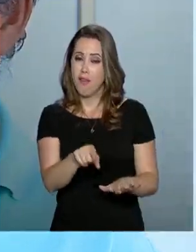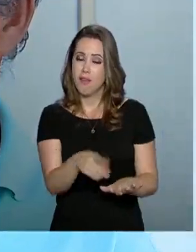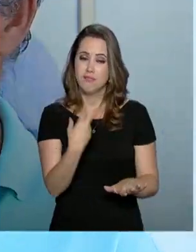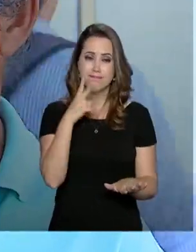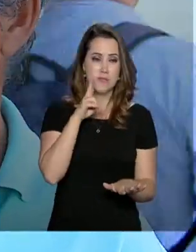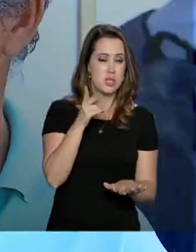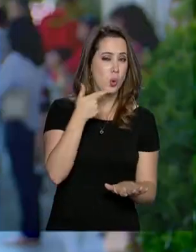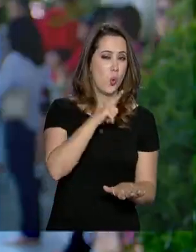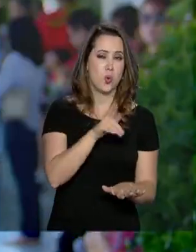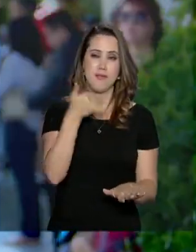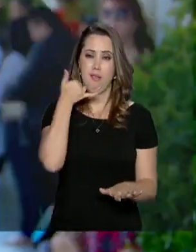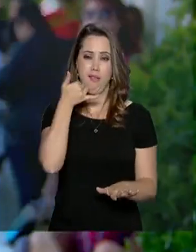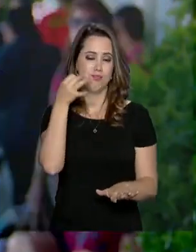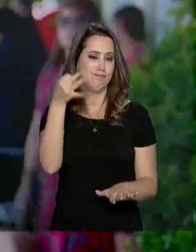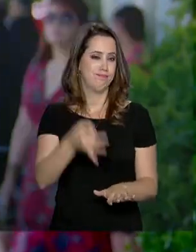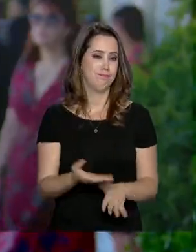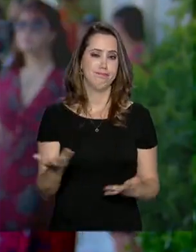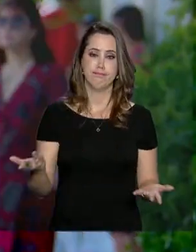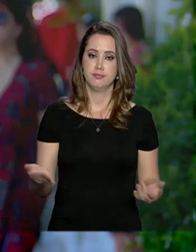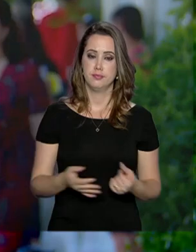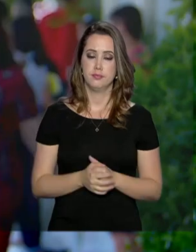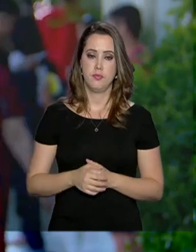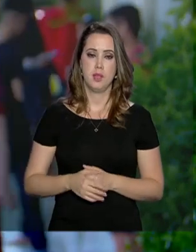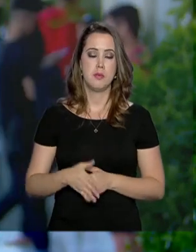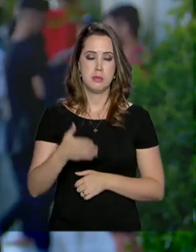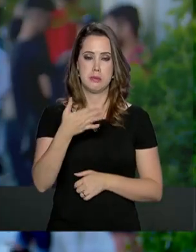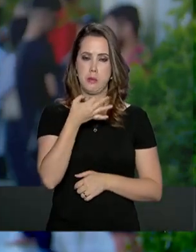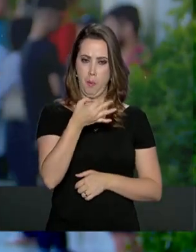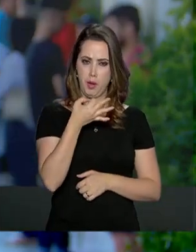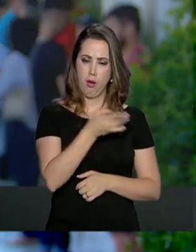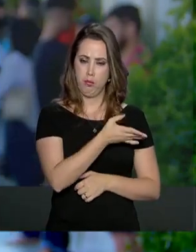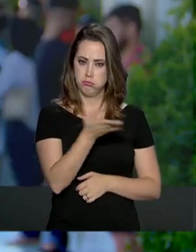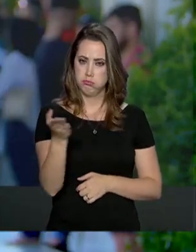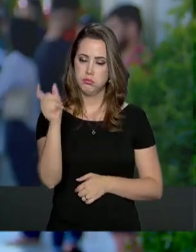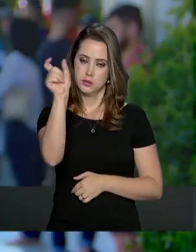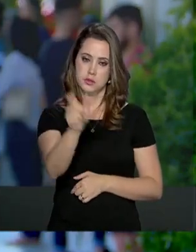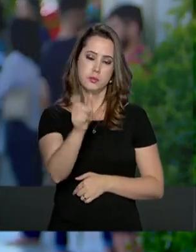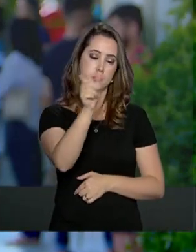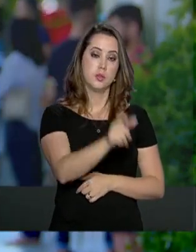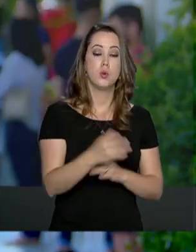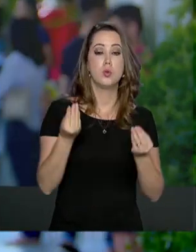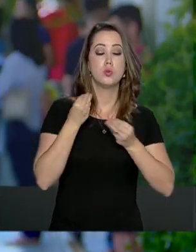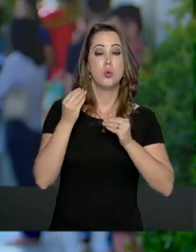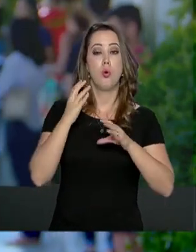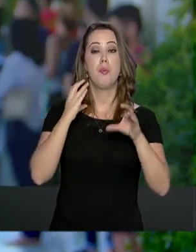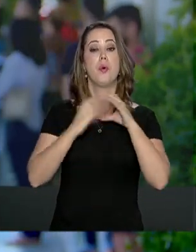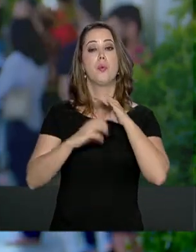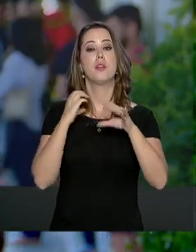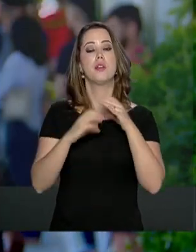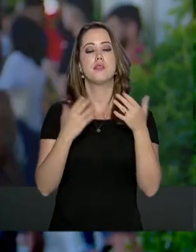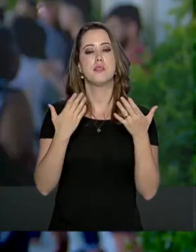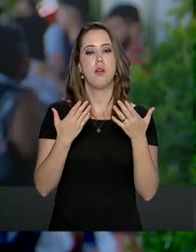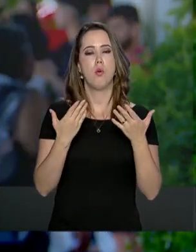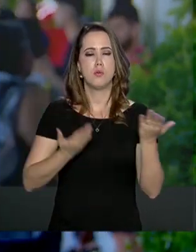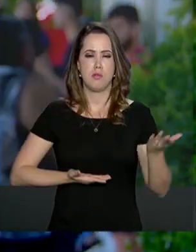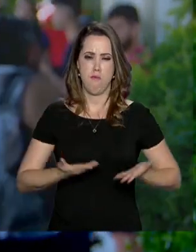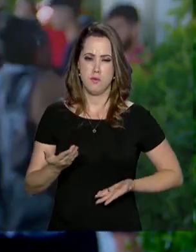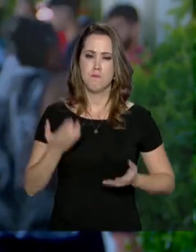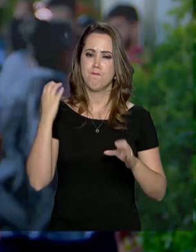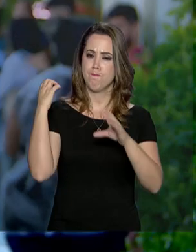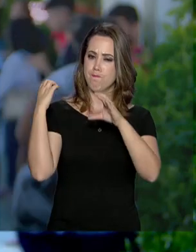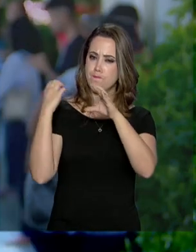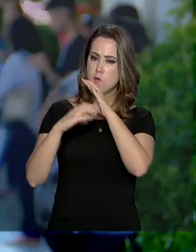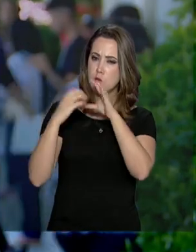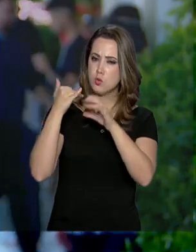consegue fazer uma ligação. Para saber a opinião dos brasileiros sobre os serviços de telecomunicações, a Anatel fez uma